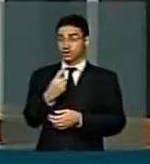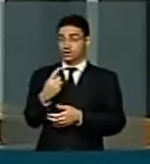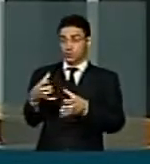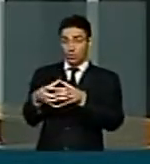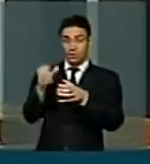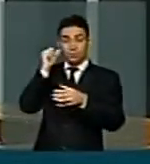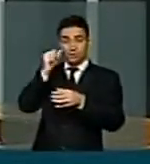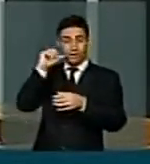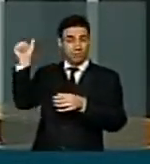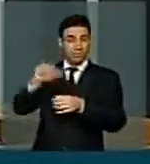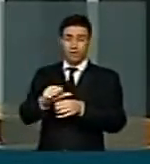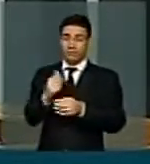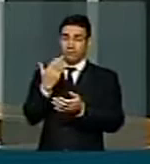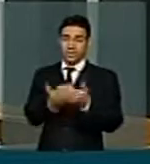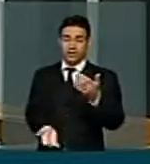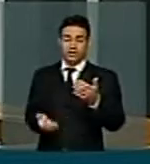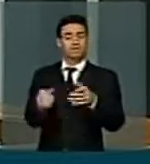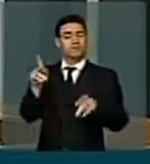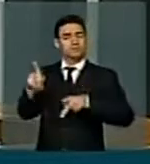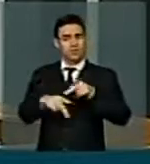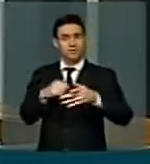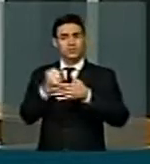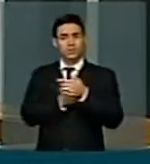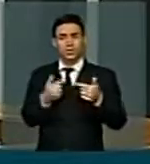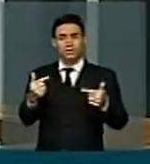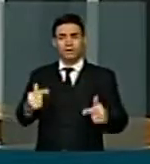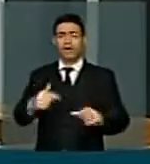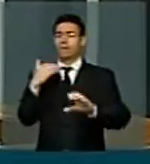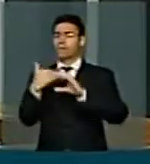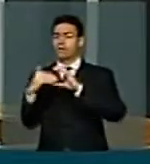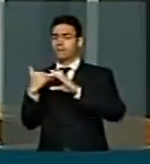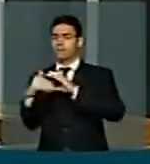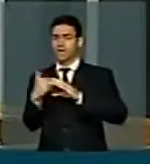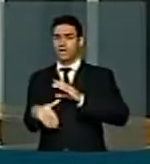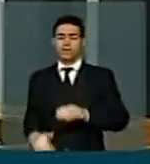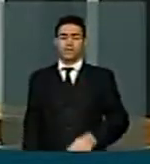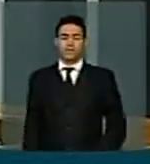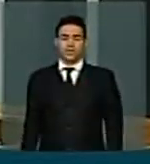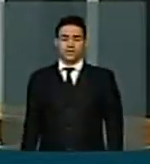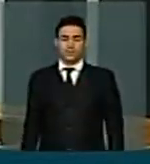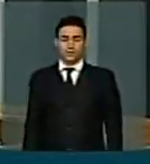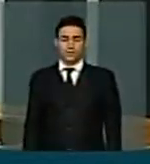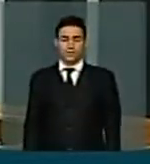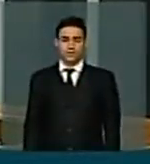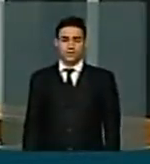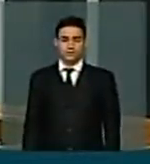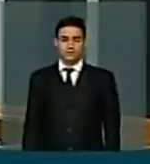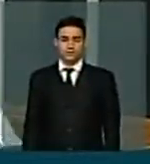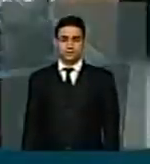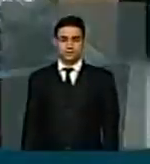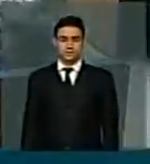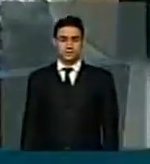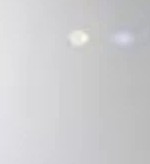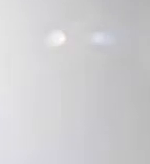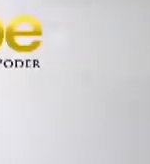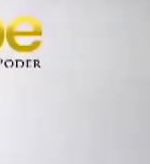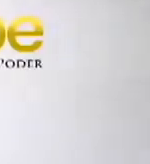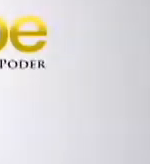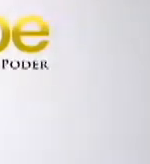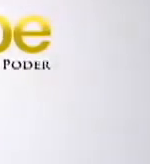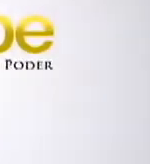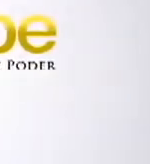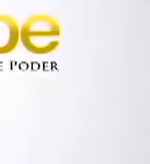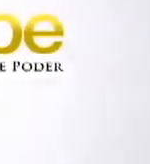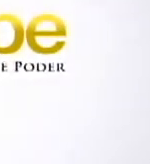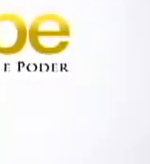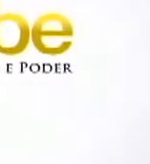A Bancada Feminina conclamar todos deputados deputados para votar